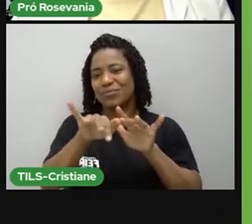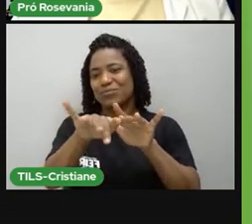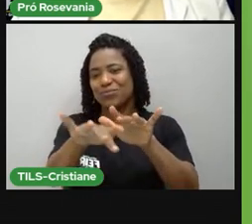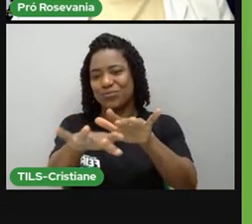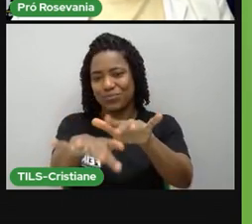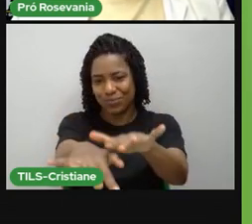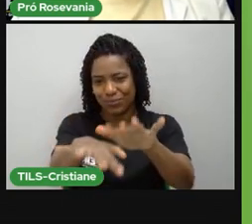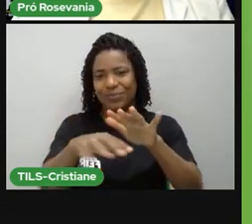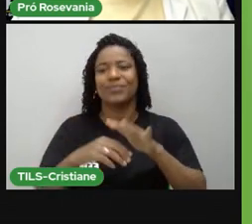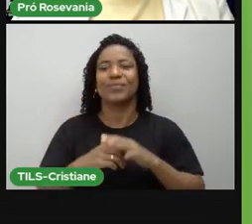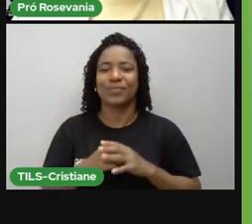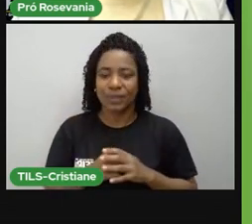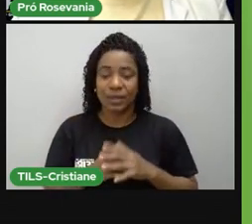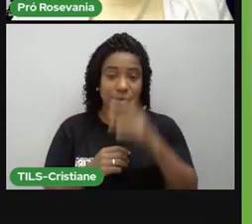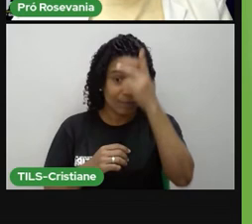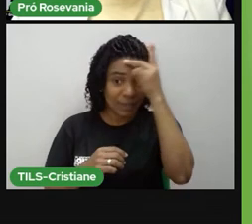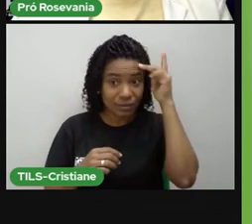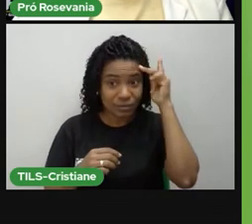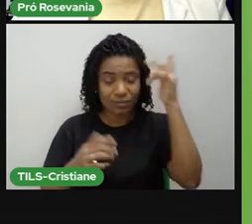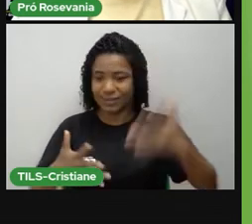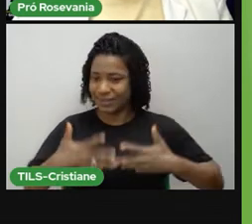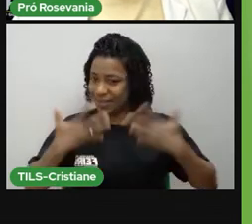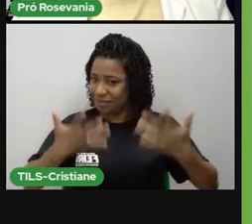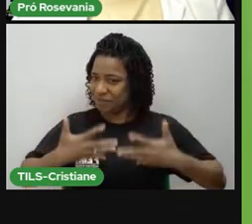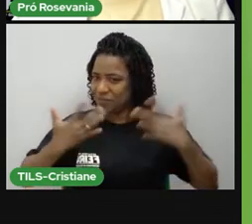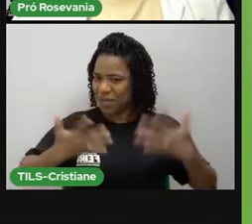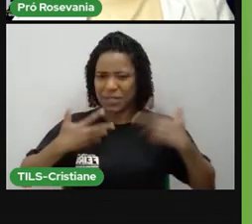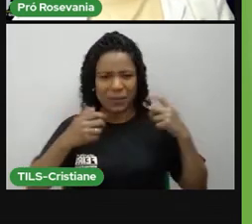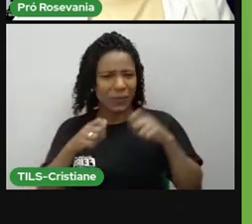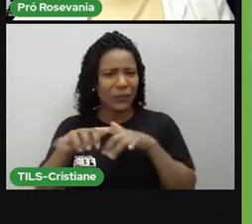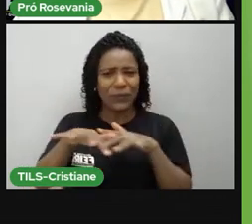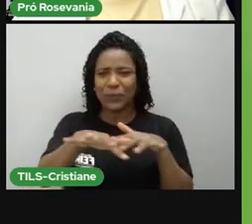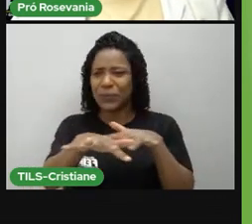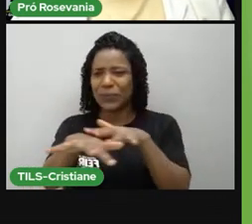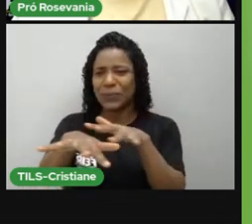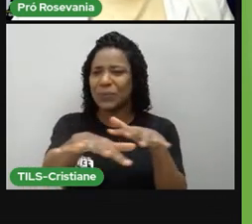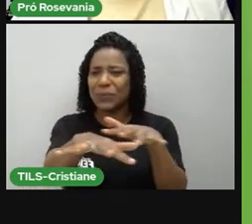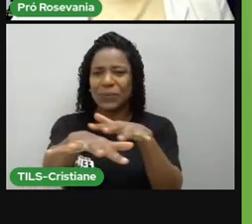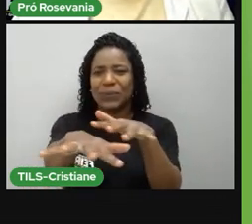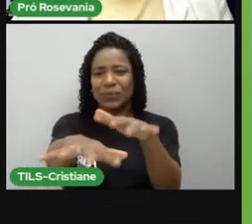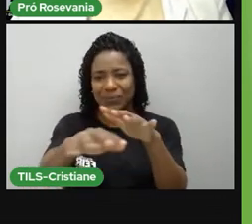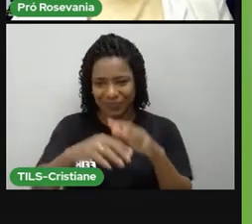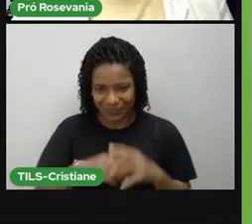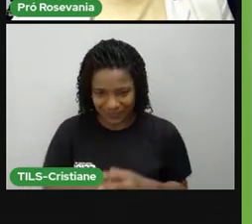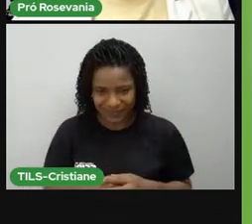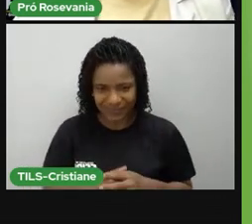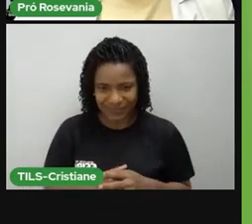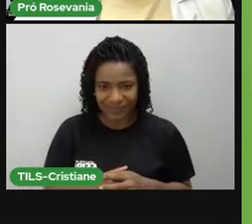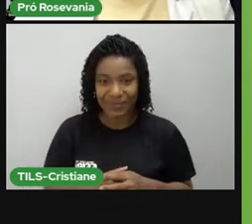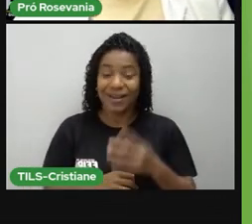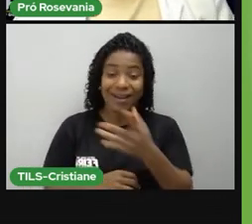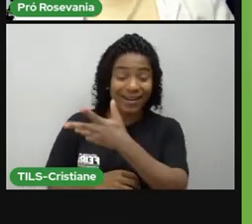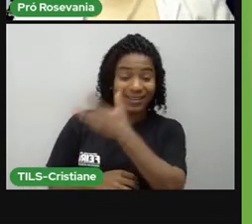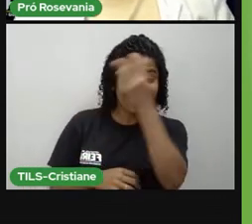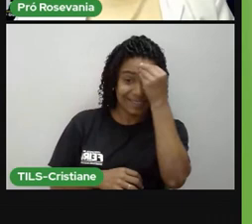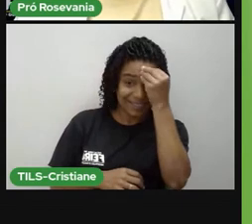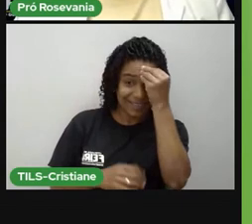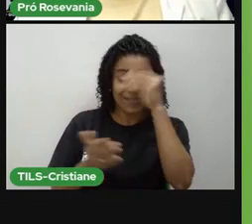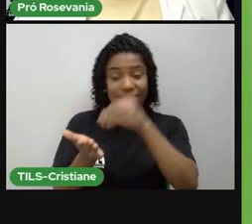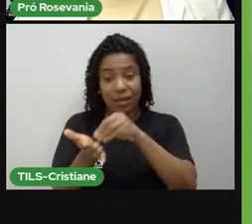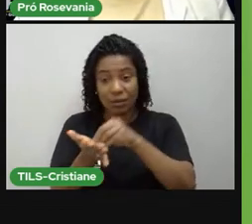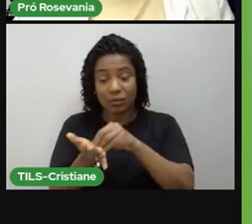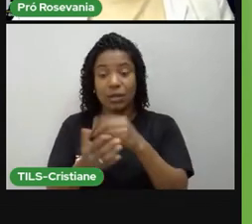as pessoas que frequentam sempre relatam isso. E, aqui já ia quase esquecendo, a festa de Santo